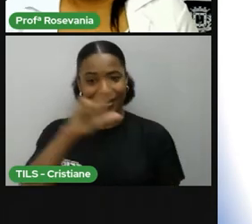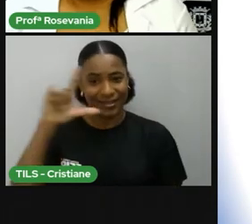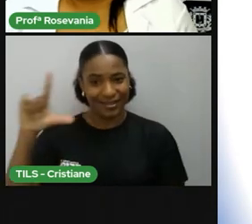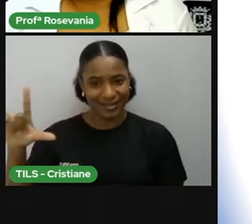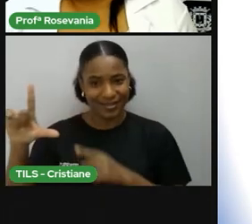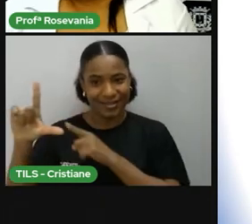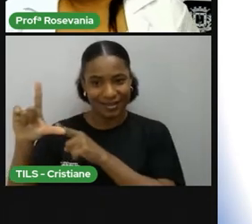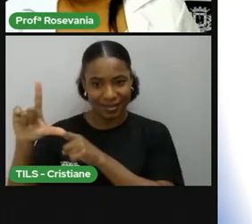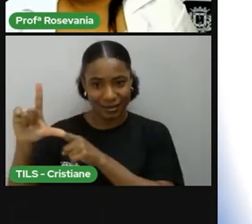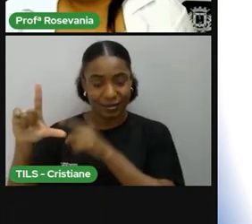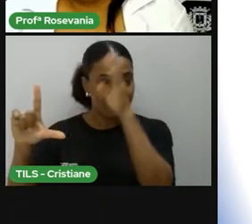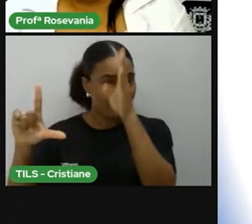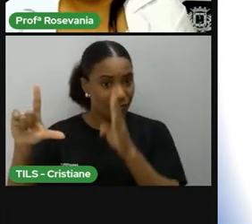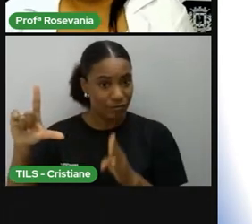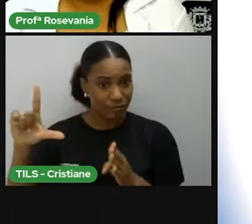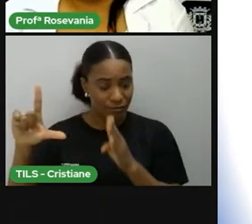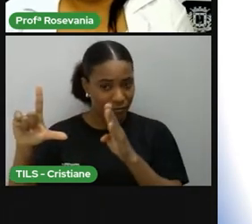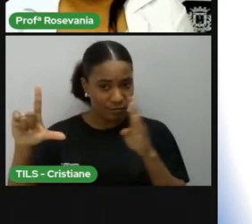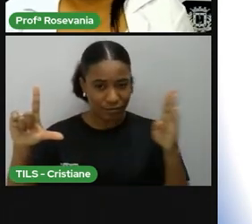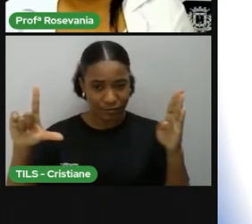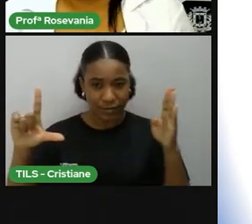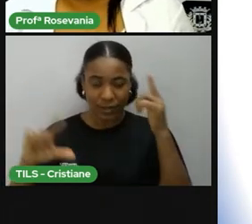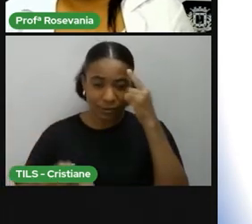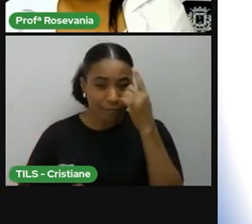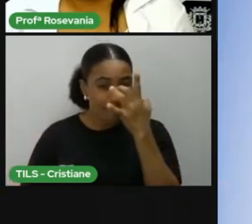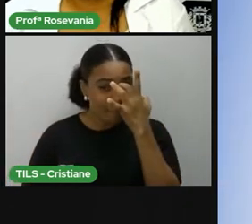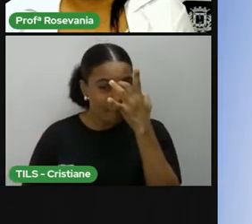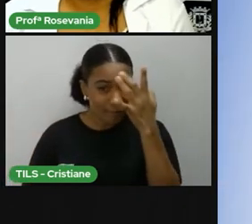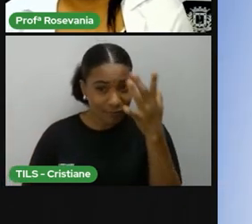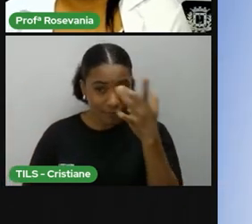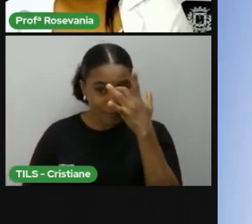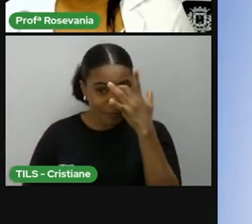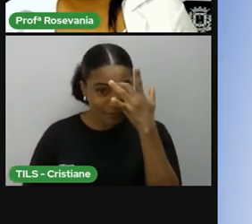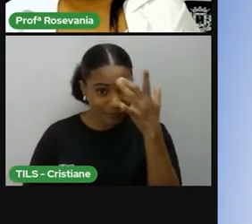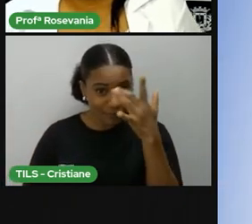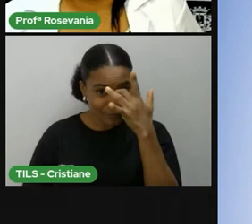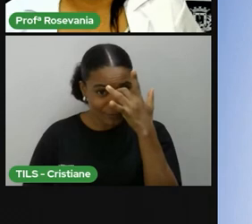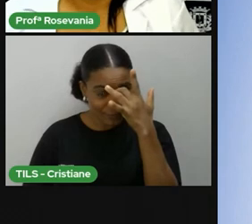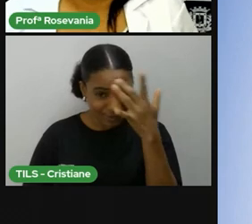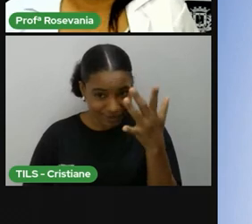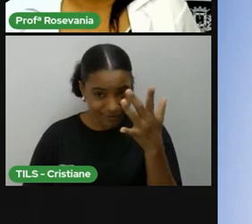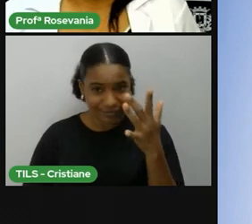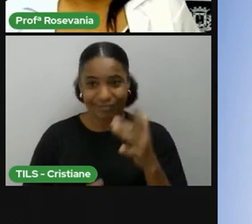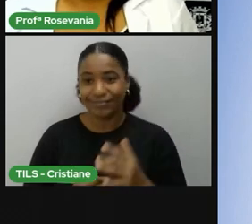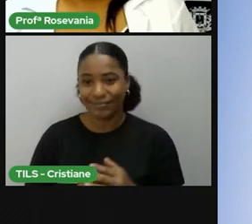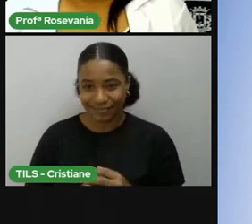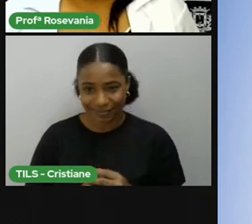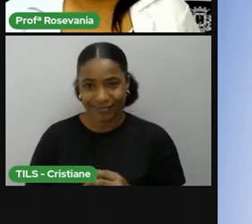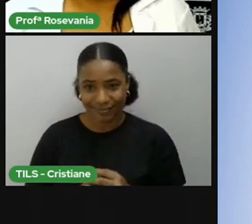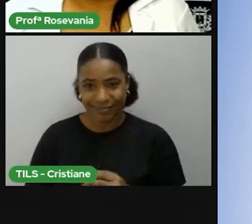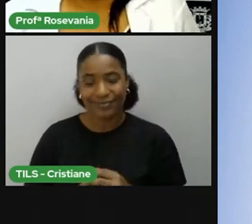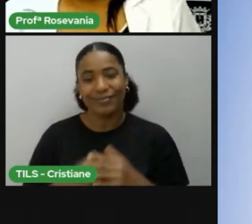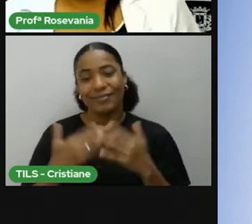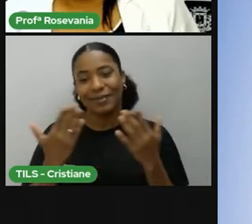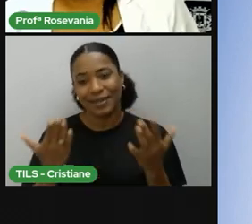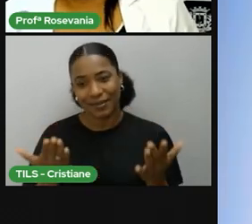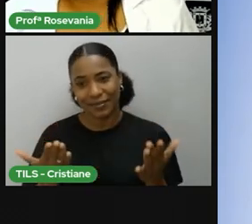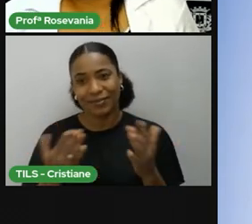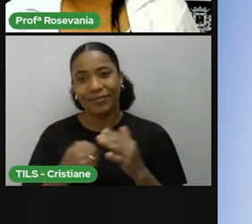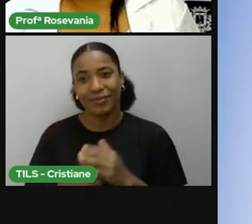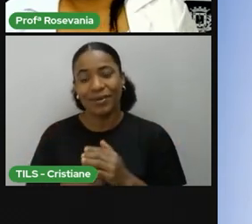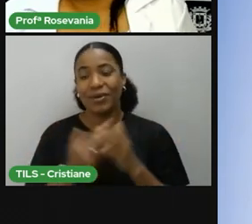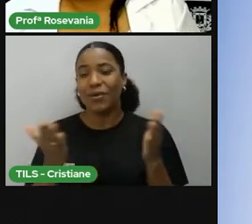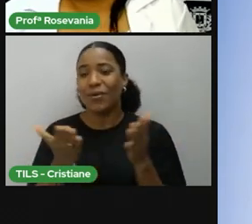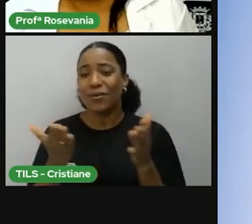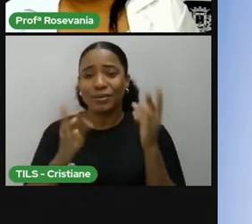Tudo facinho, bem tranquilinho, não se nenhum, não compromessa. Então, na realidade, hoje a